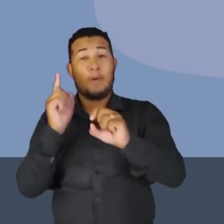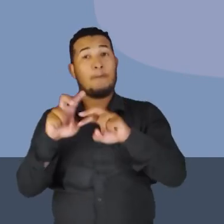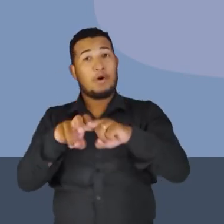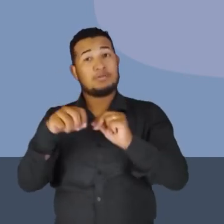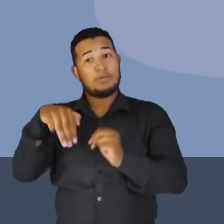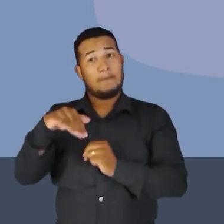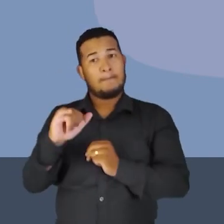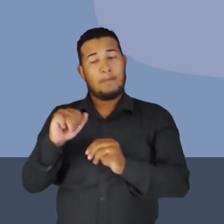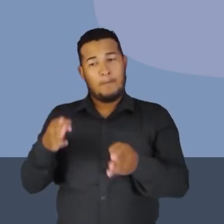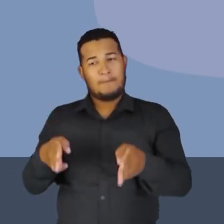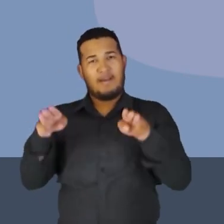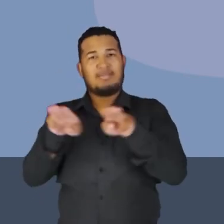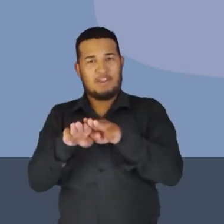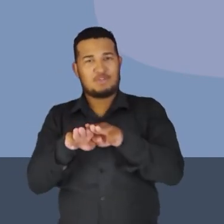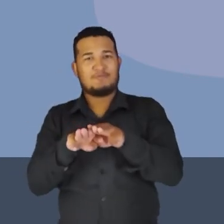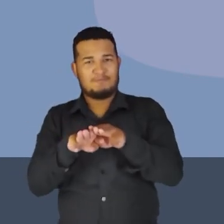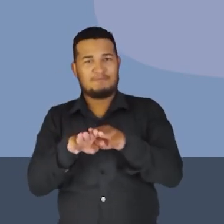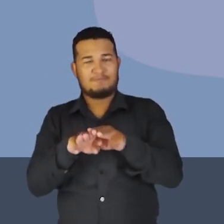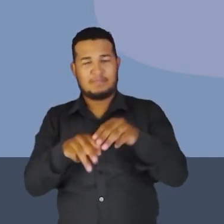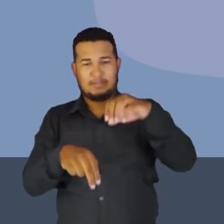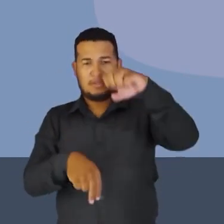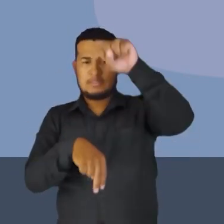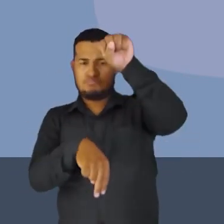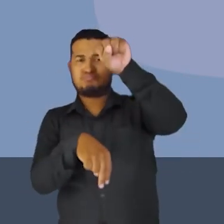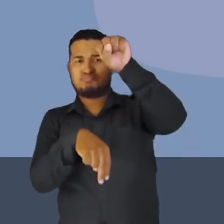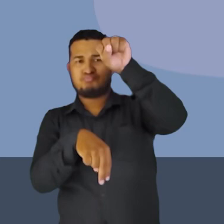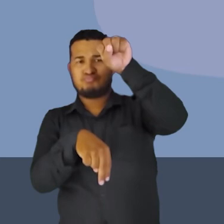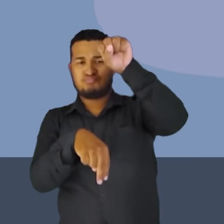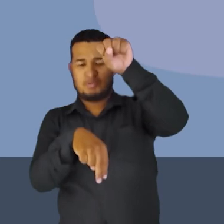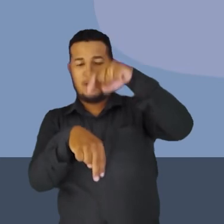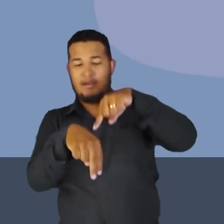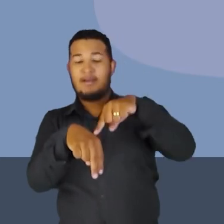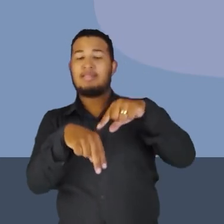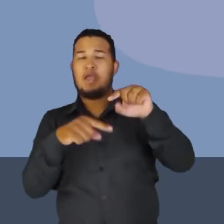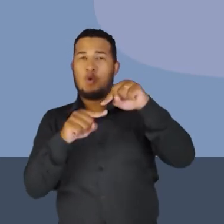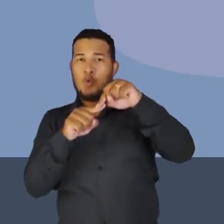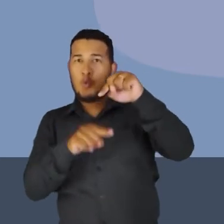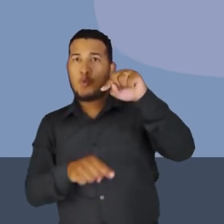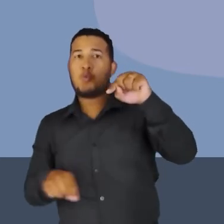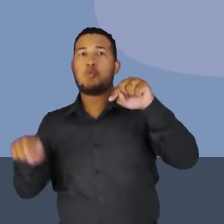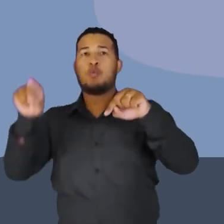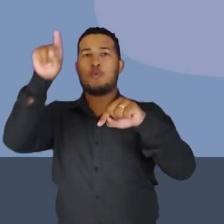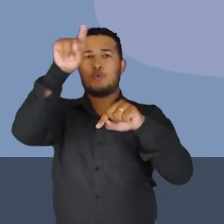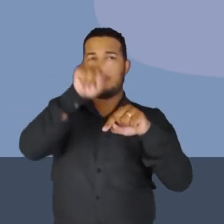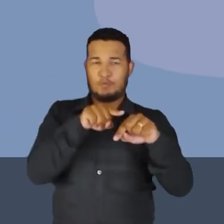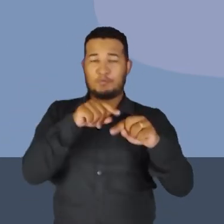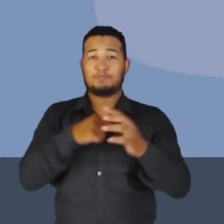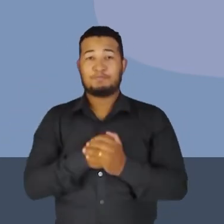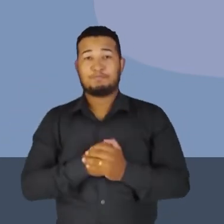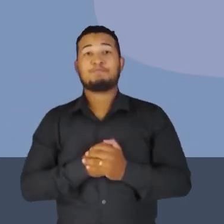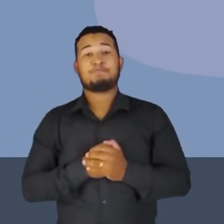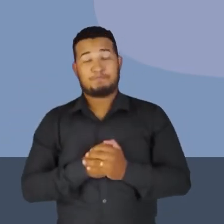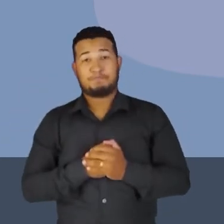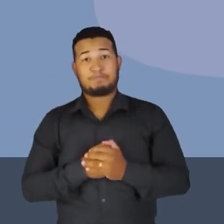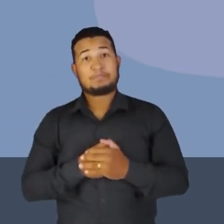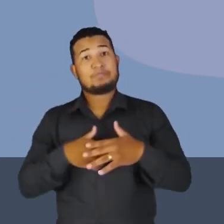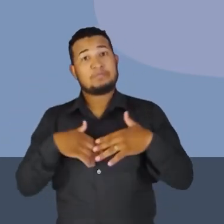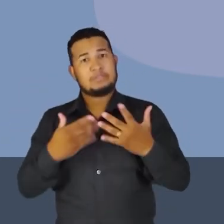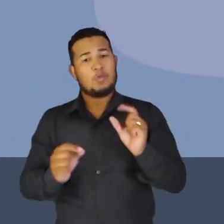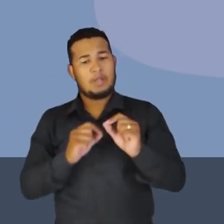voltado para o polo norte geográfico. Então, filho,